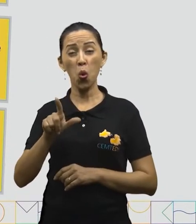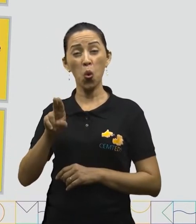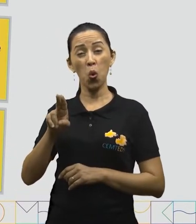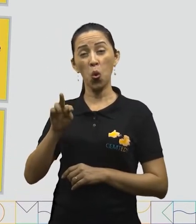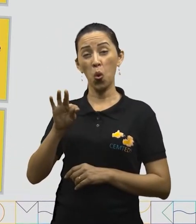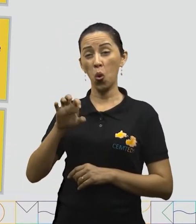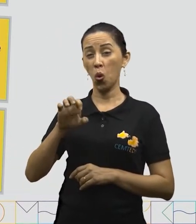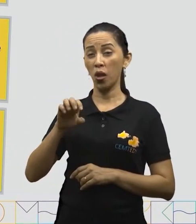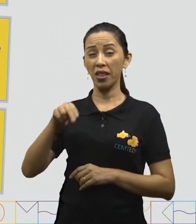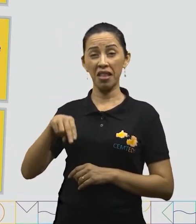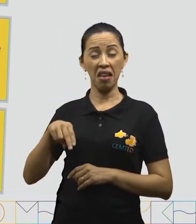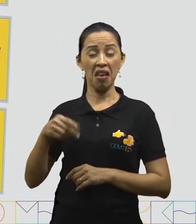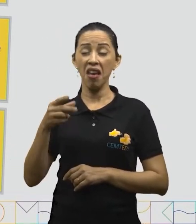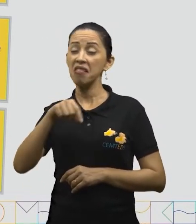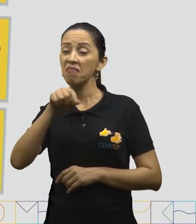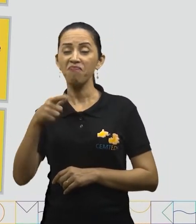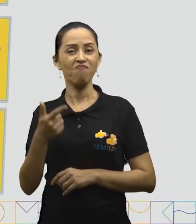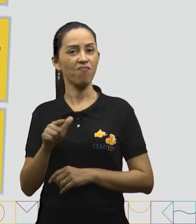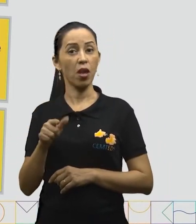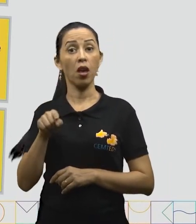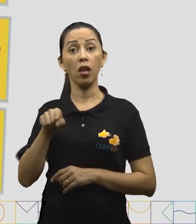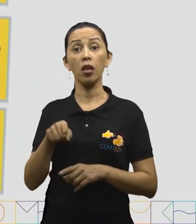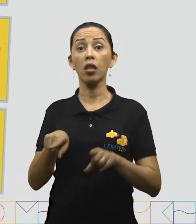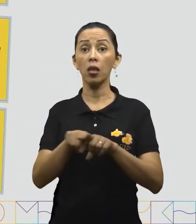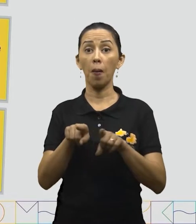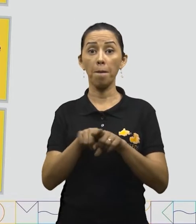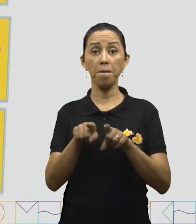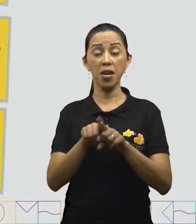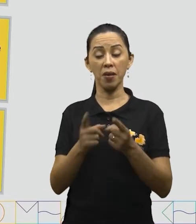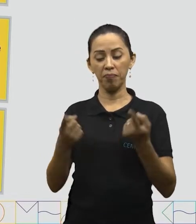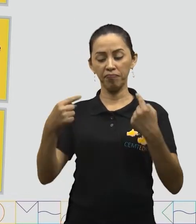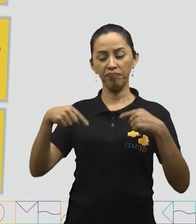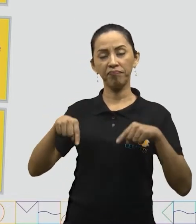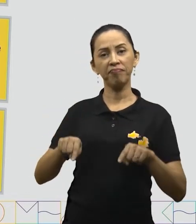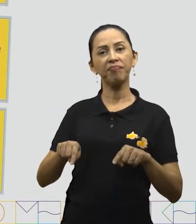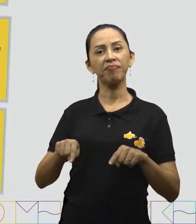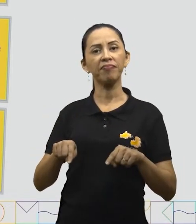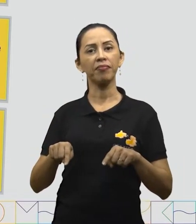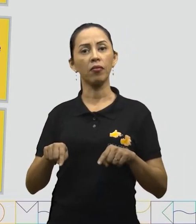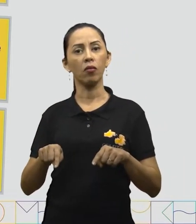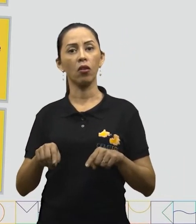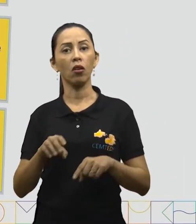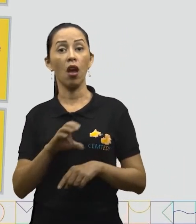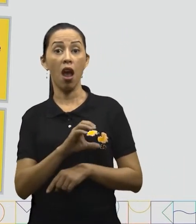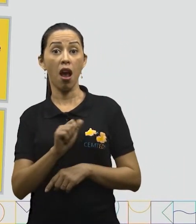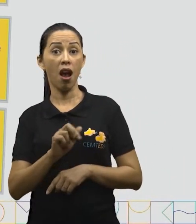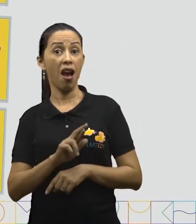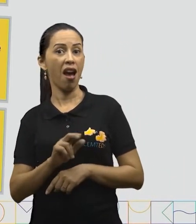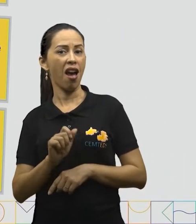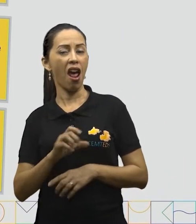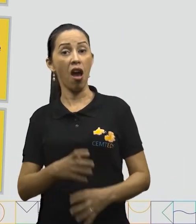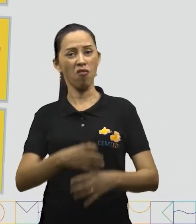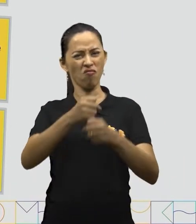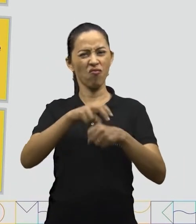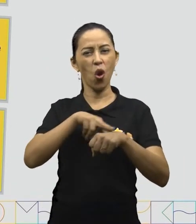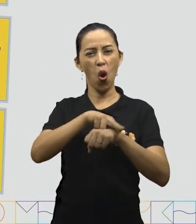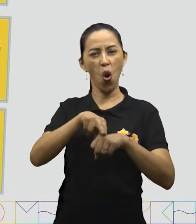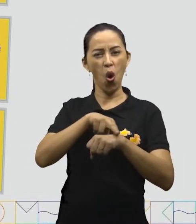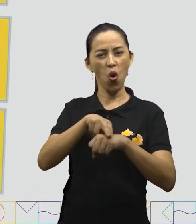de rica em proteínas. Cará, par de, é um carboidrato de baixo índice